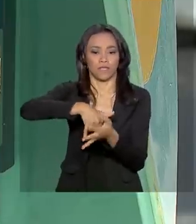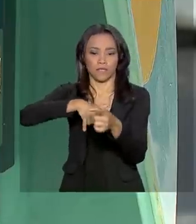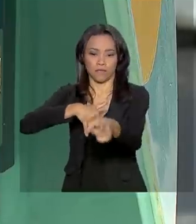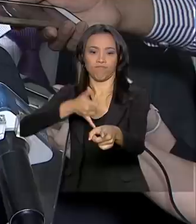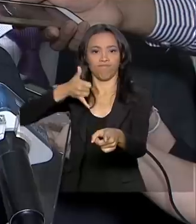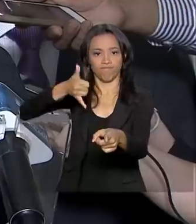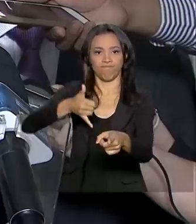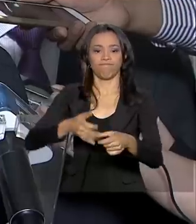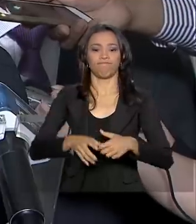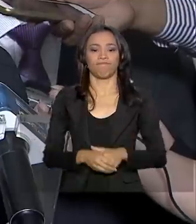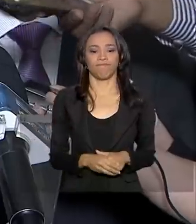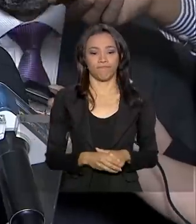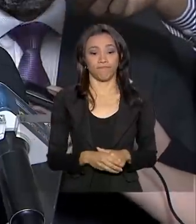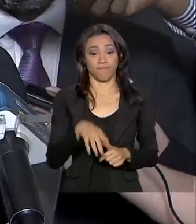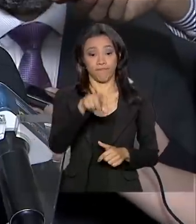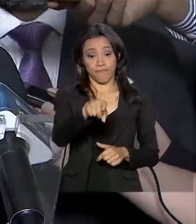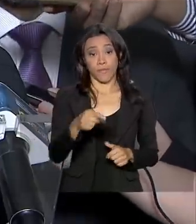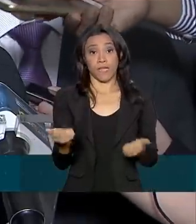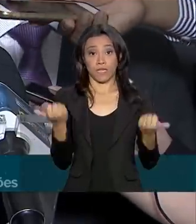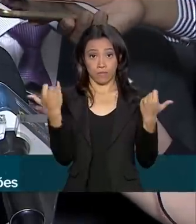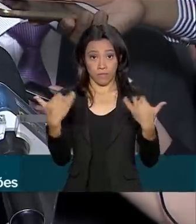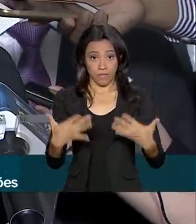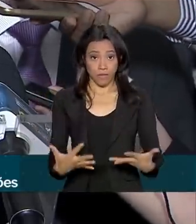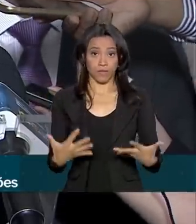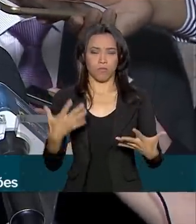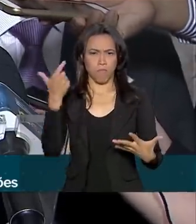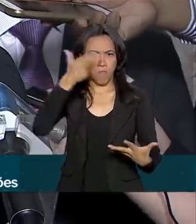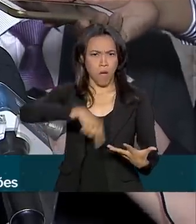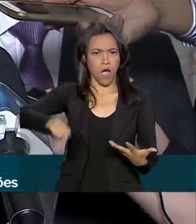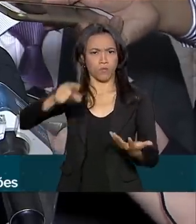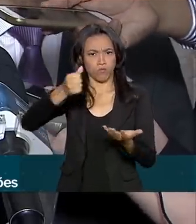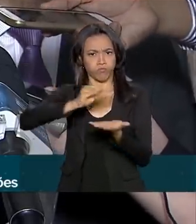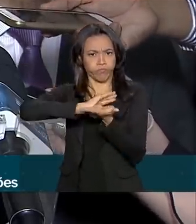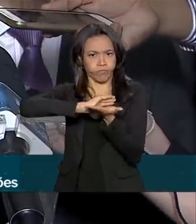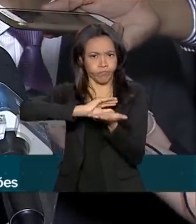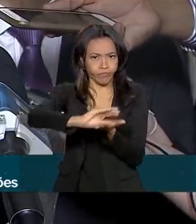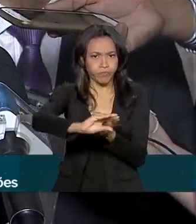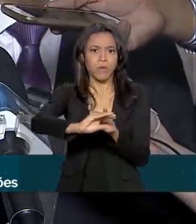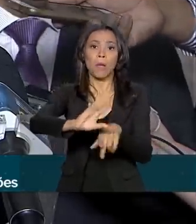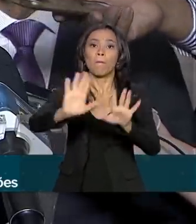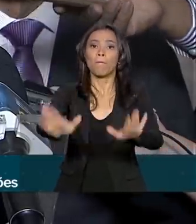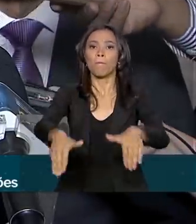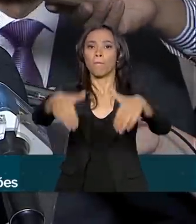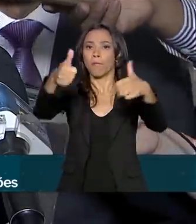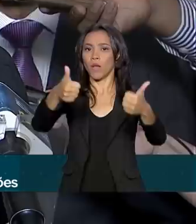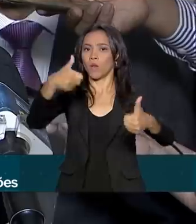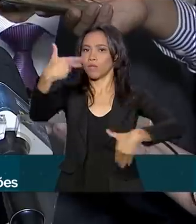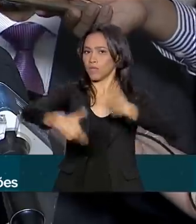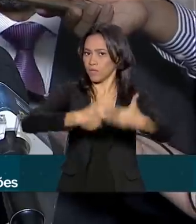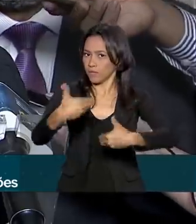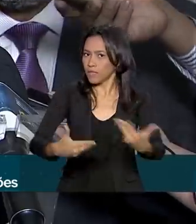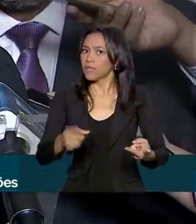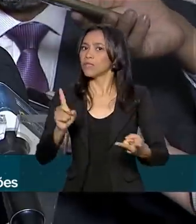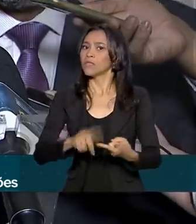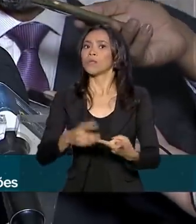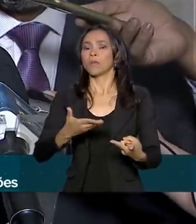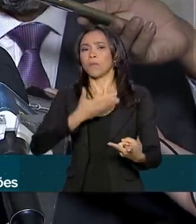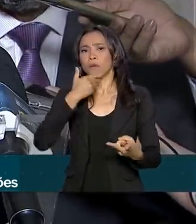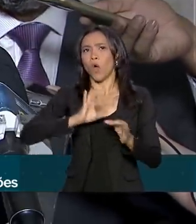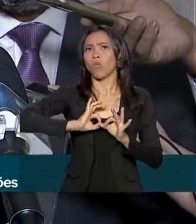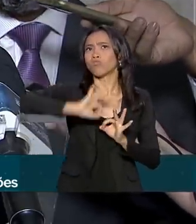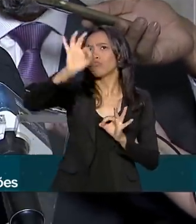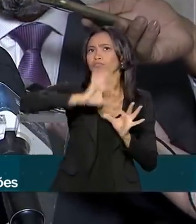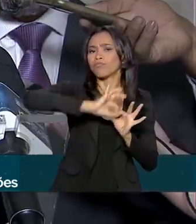atendidas. Através de maiores investimentos, nós temos melhor serviço, nós temos melhor alcance desses serviços